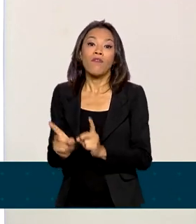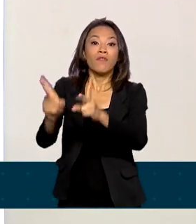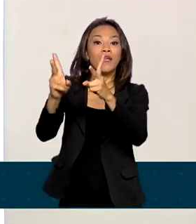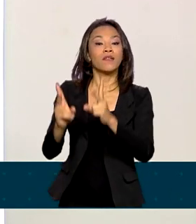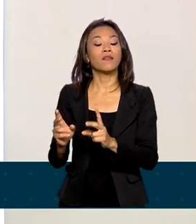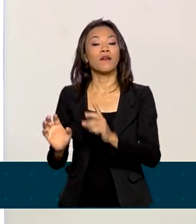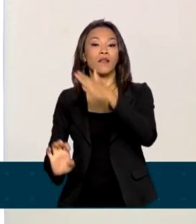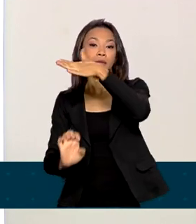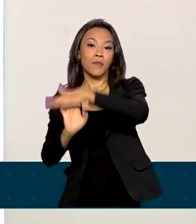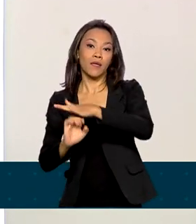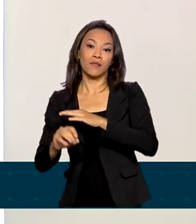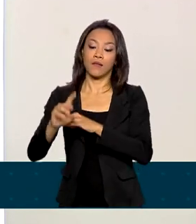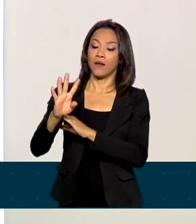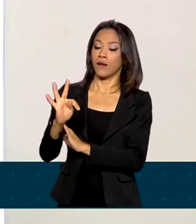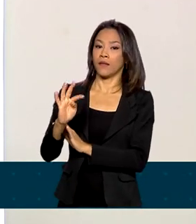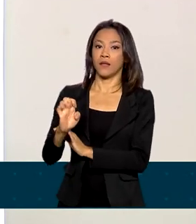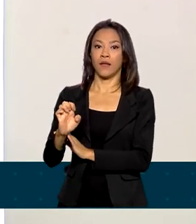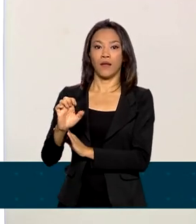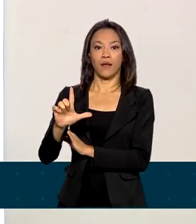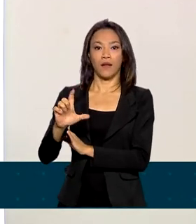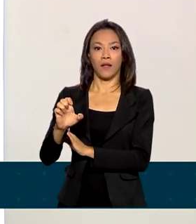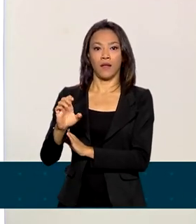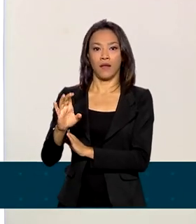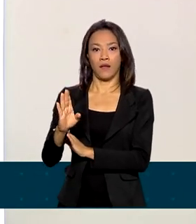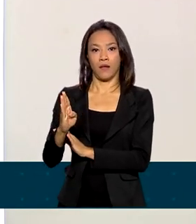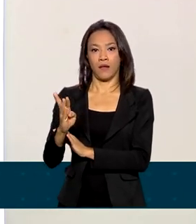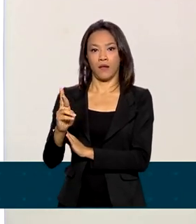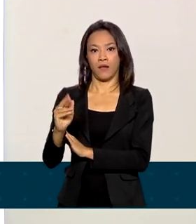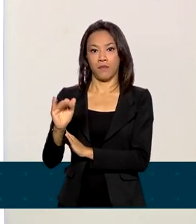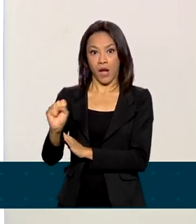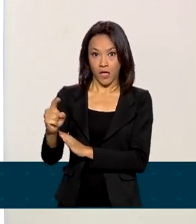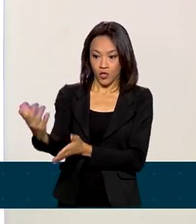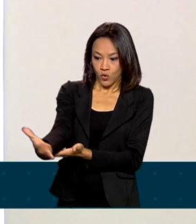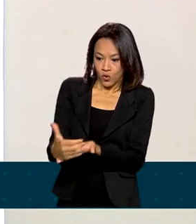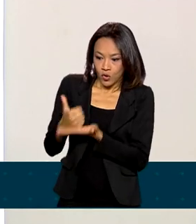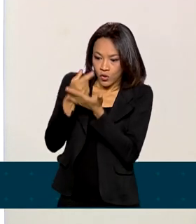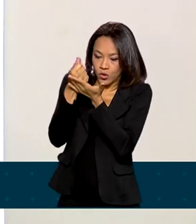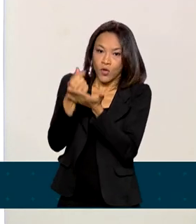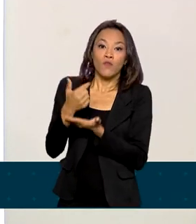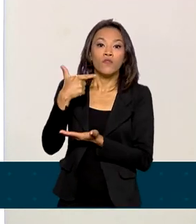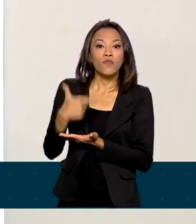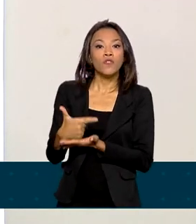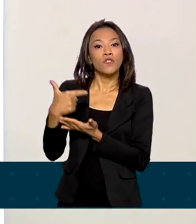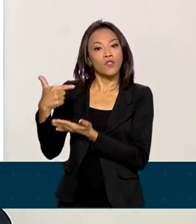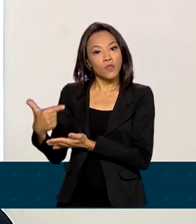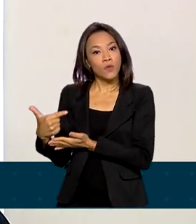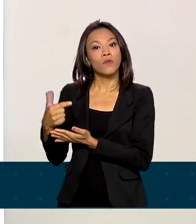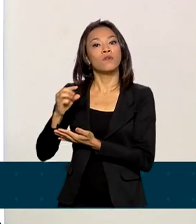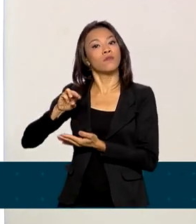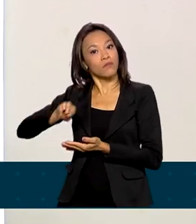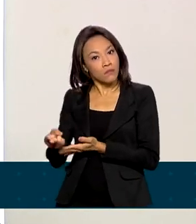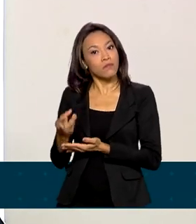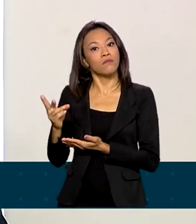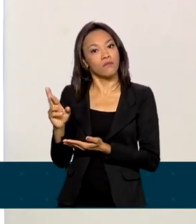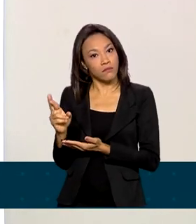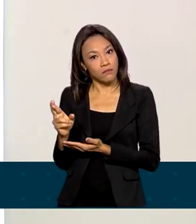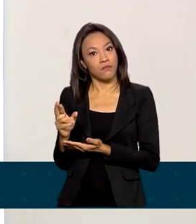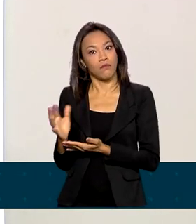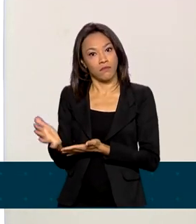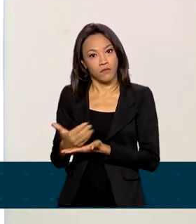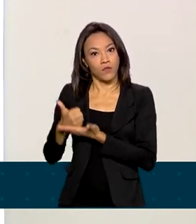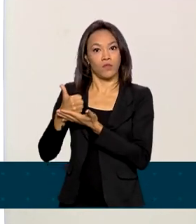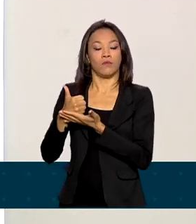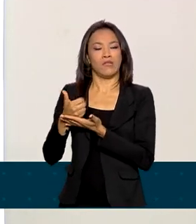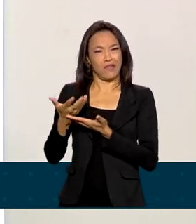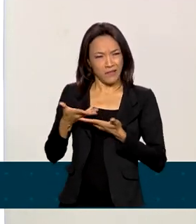exemplo, ocorrida já há algum tempo, gerou em termos de valores 22 bilhões de reais. Mas, nada